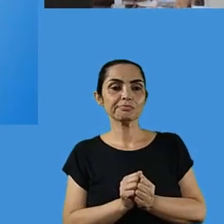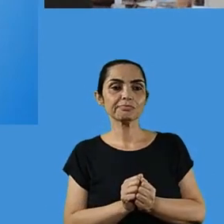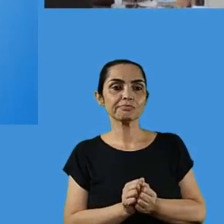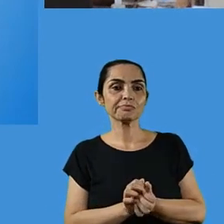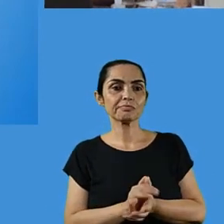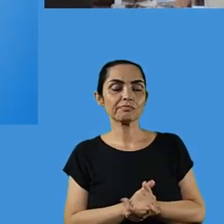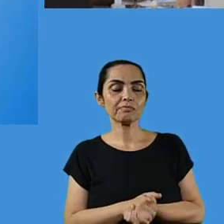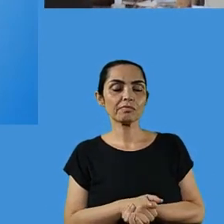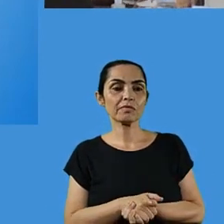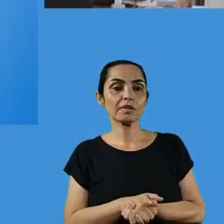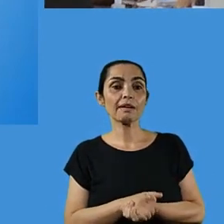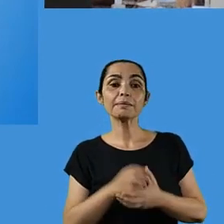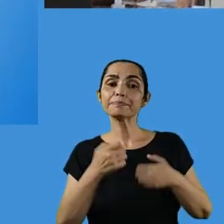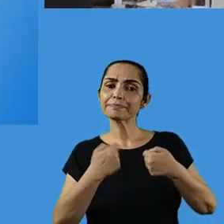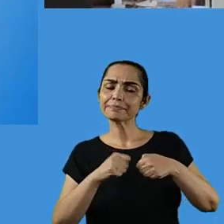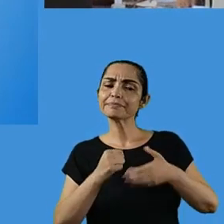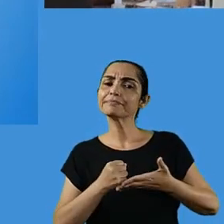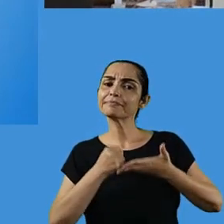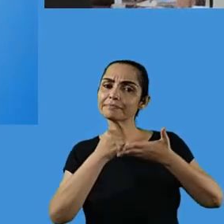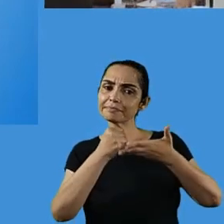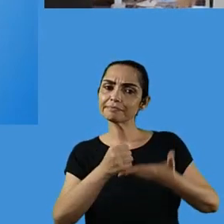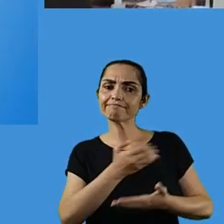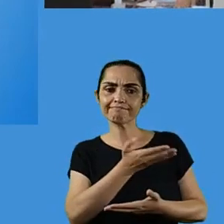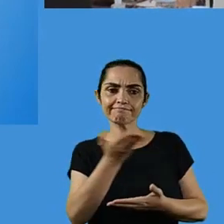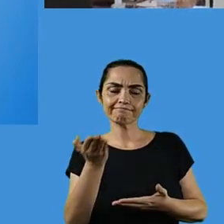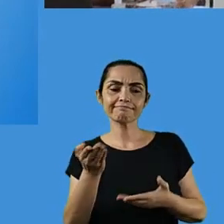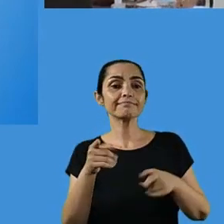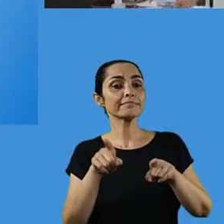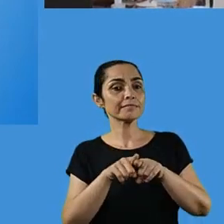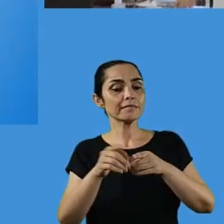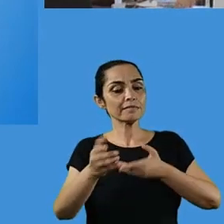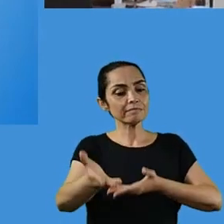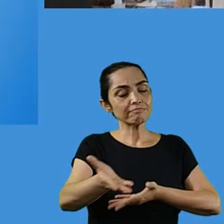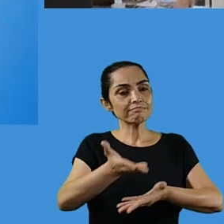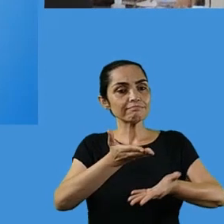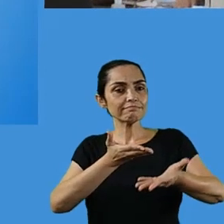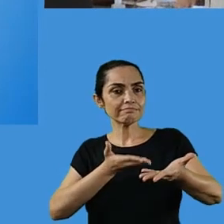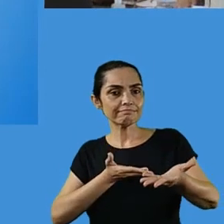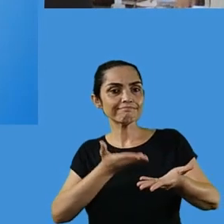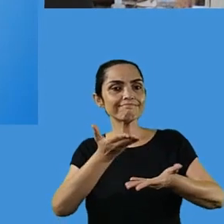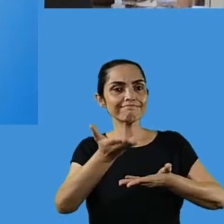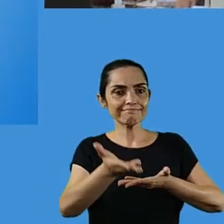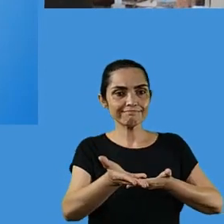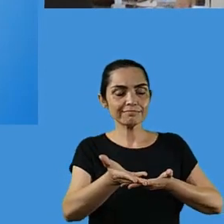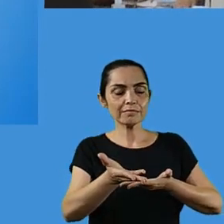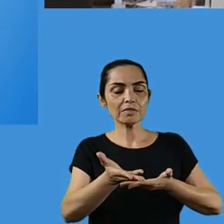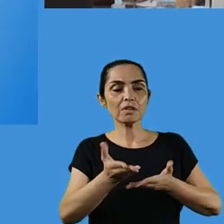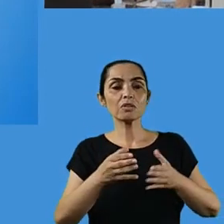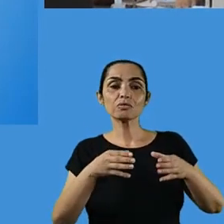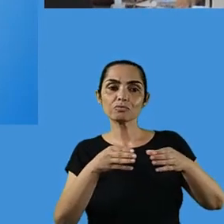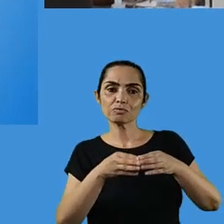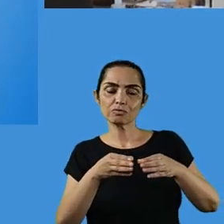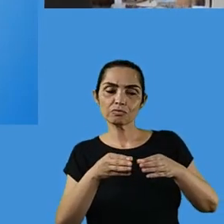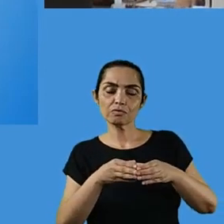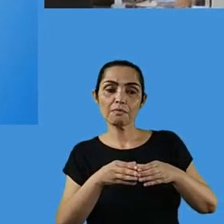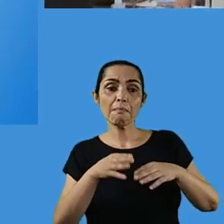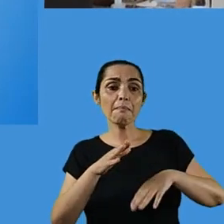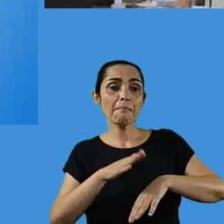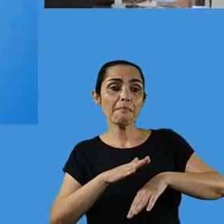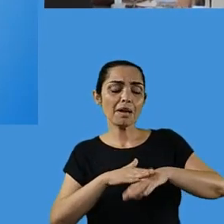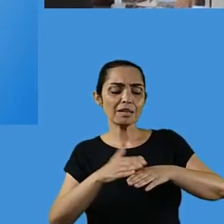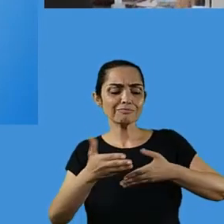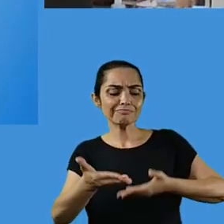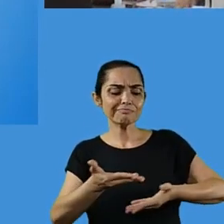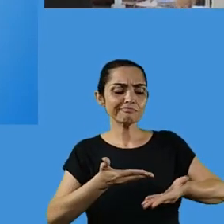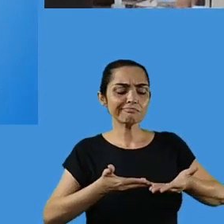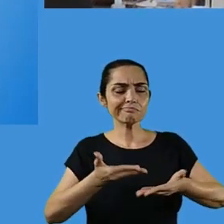entre esses personagens, entre esses profissionais, mais o trabalho terá benefícios. Então, a